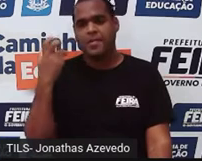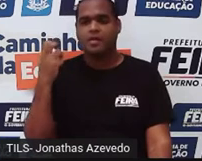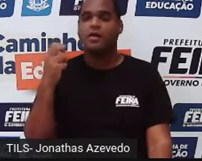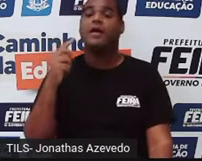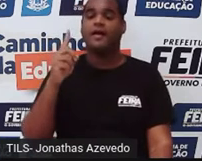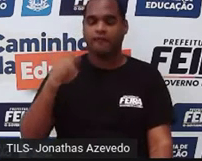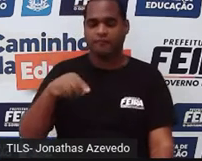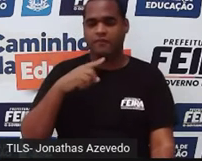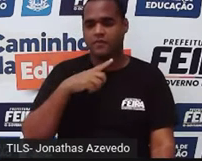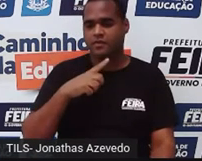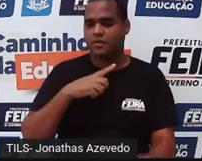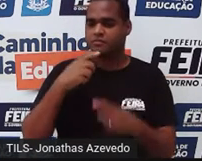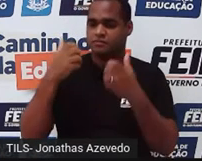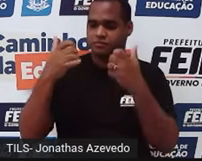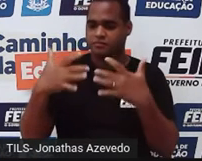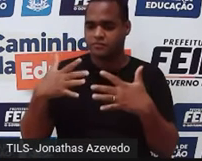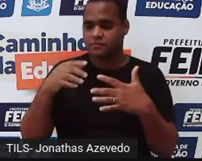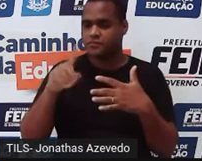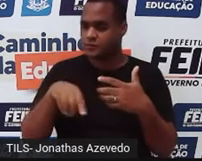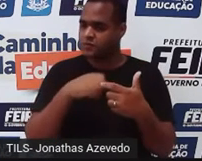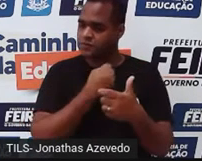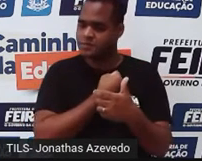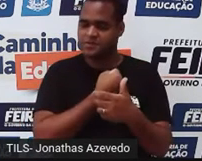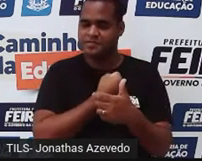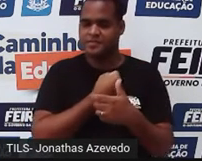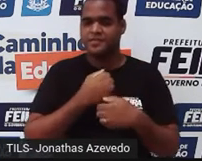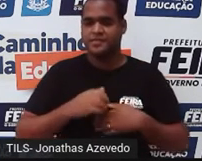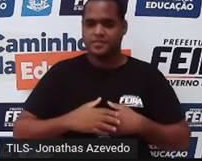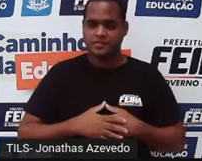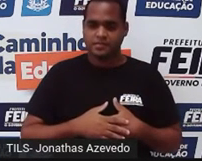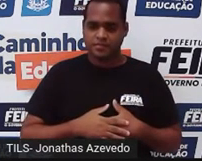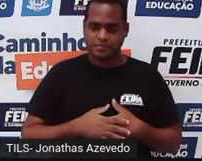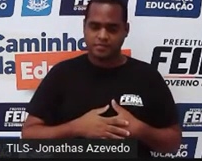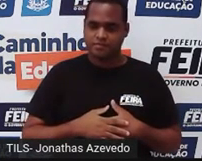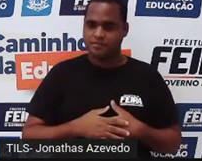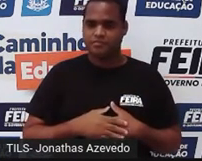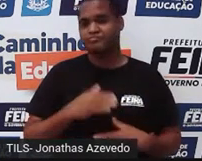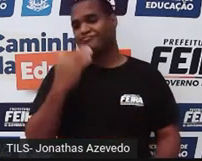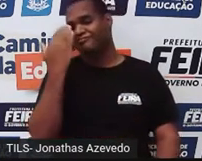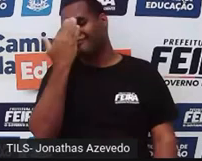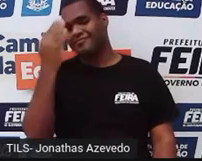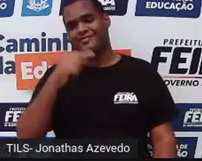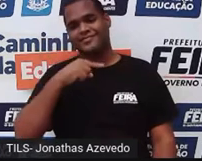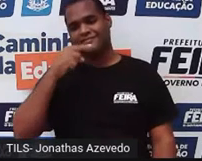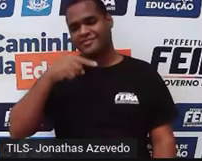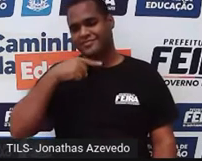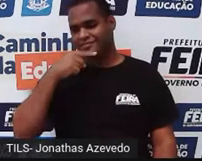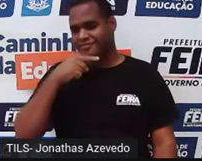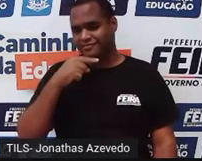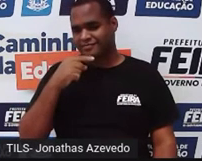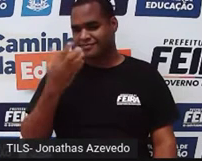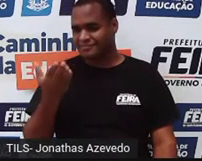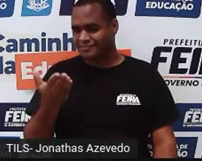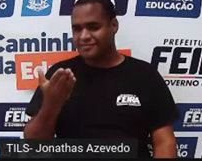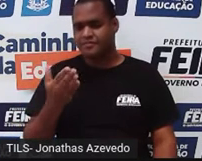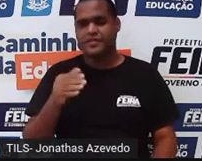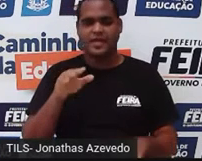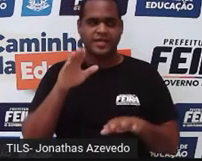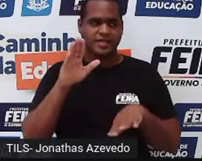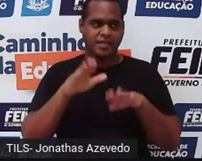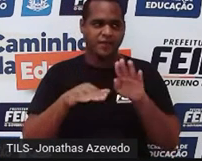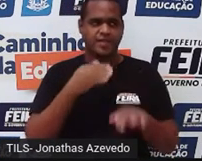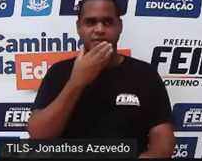trazer consigo um número. Pois é, ainda que a gente não veja. E talvez por isso